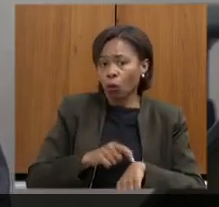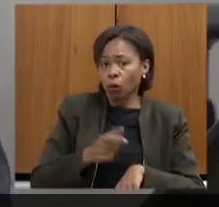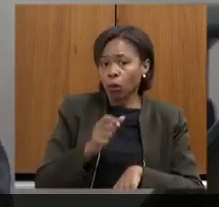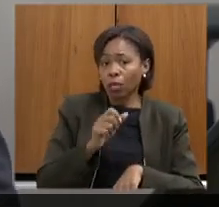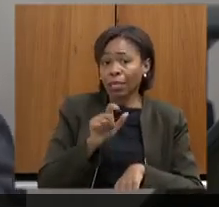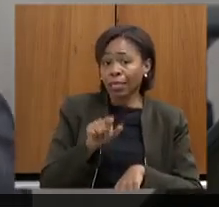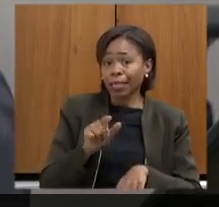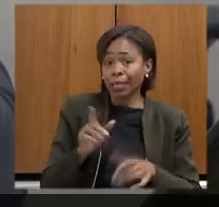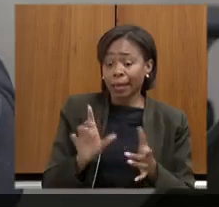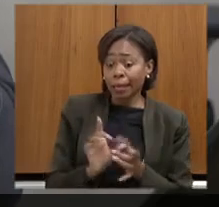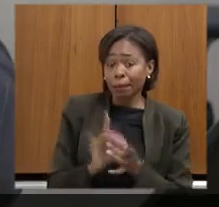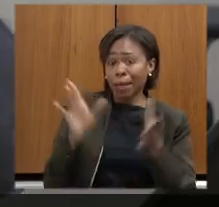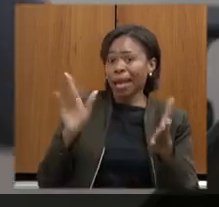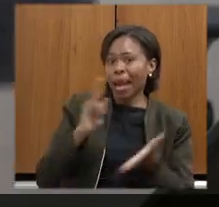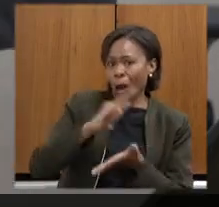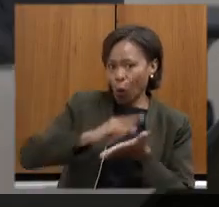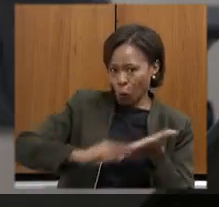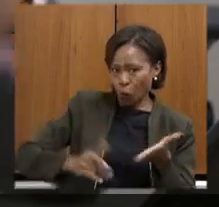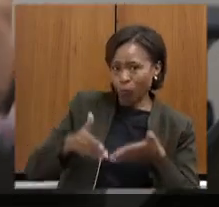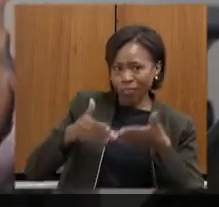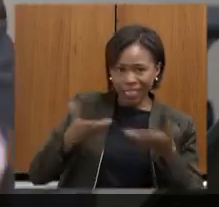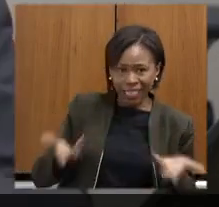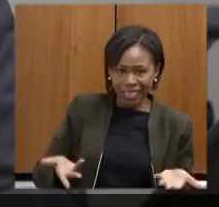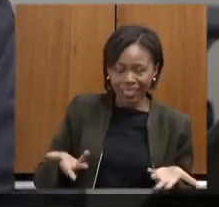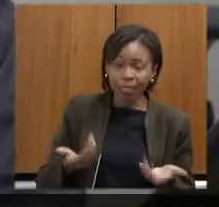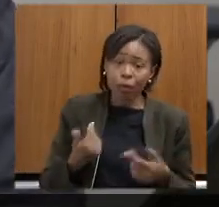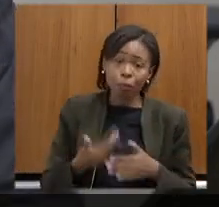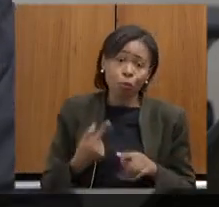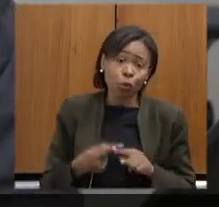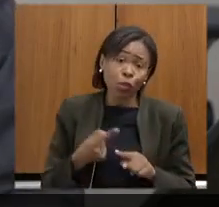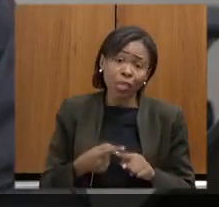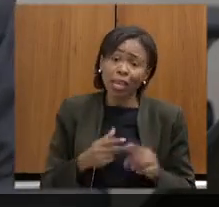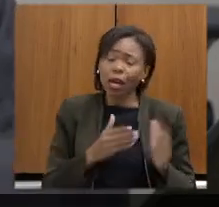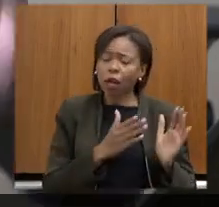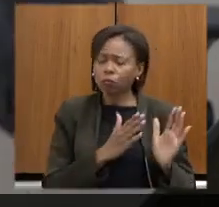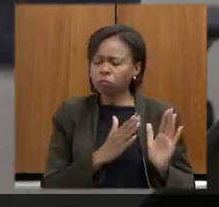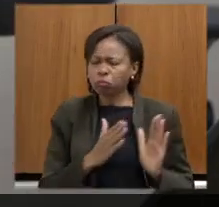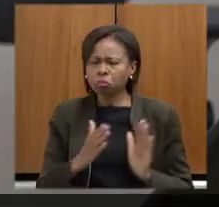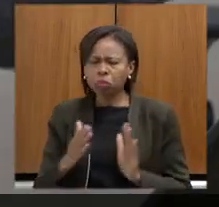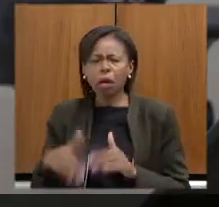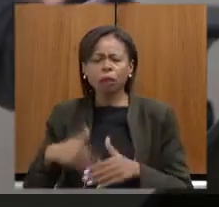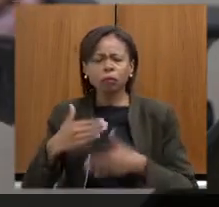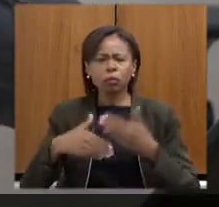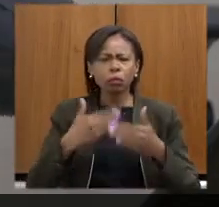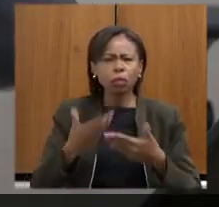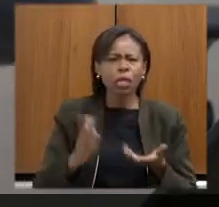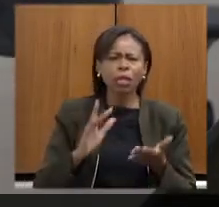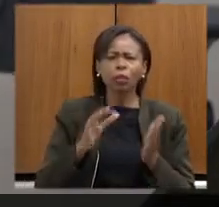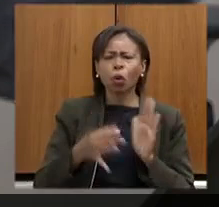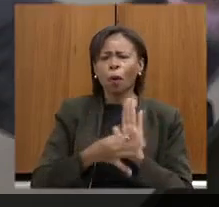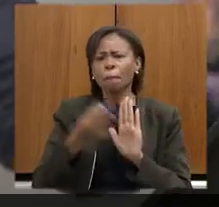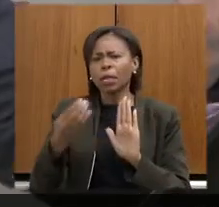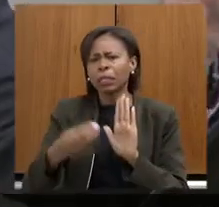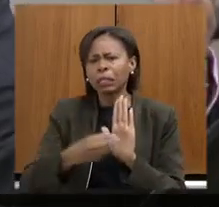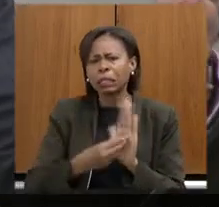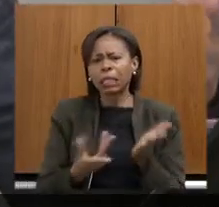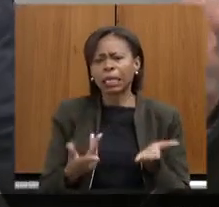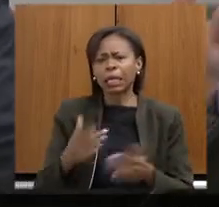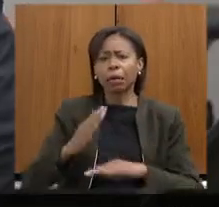licença porque todo o trâmite foi feito todos os pareceres técnicos foi feito então é enviado lá o parecer que foi